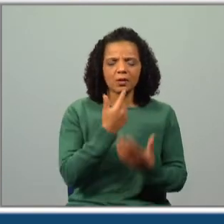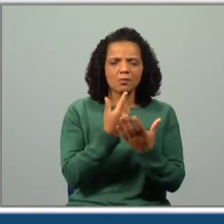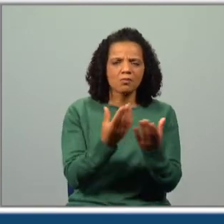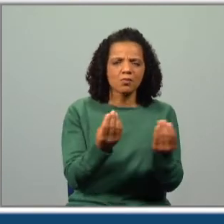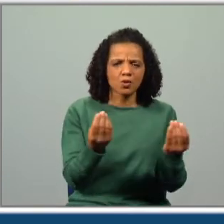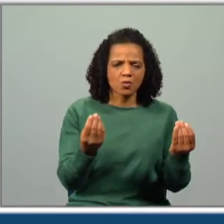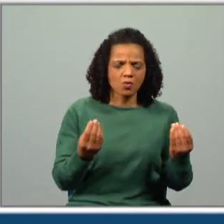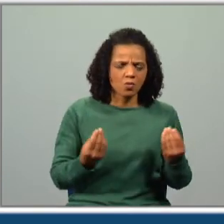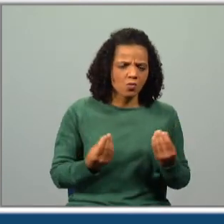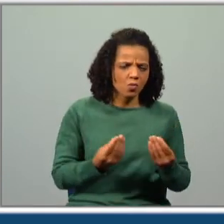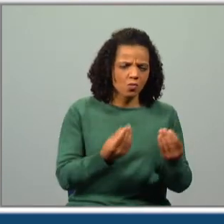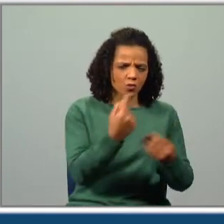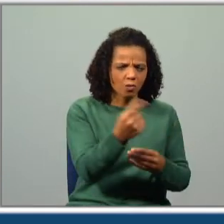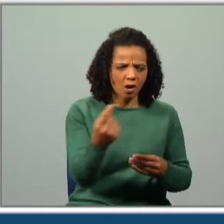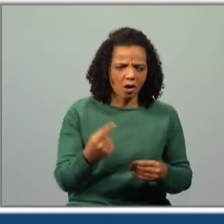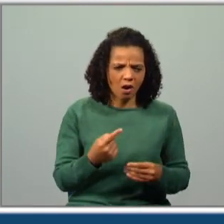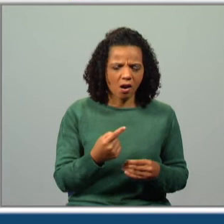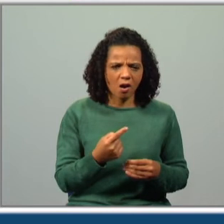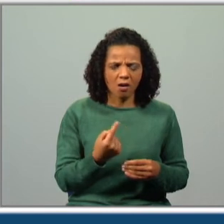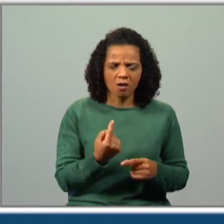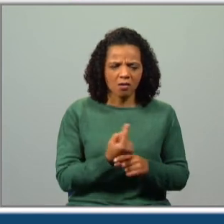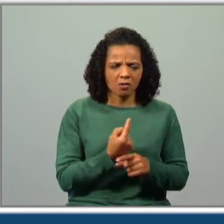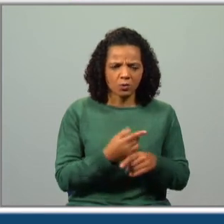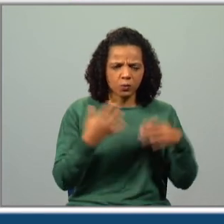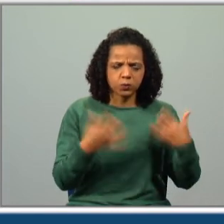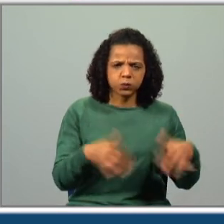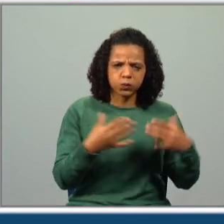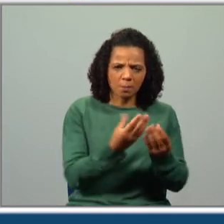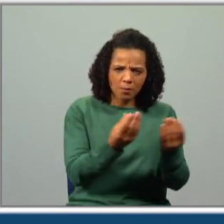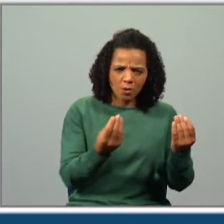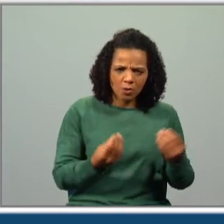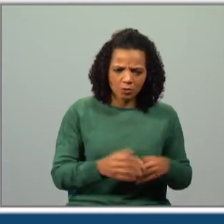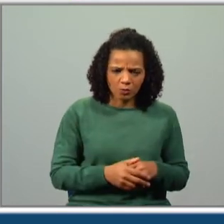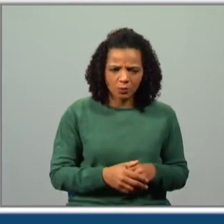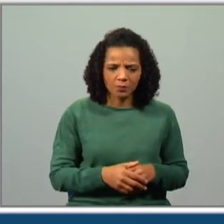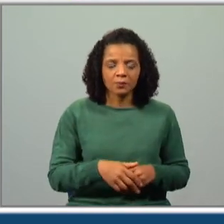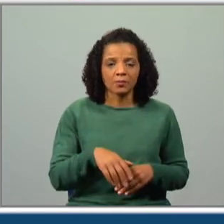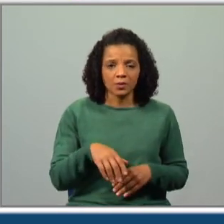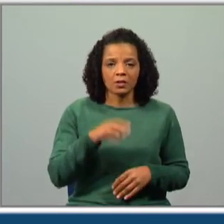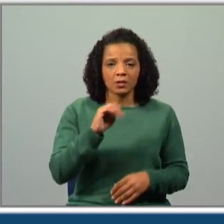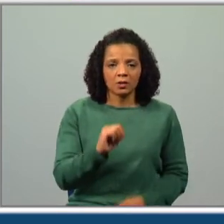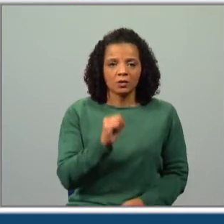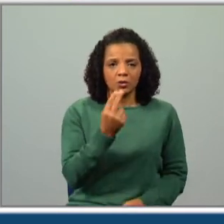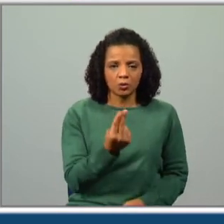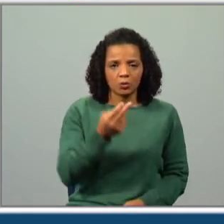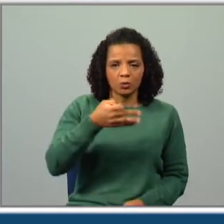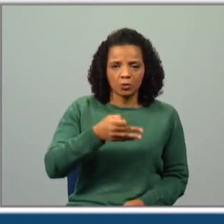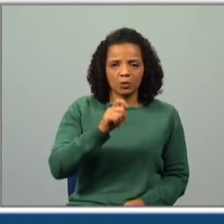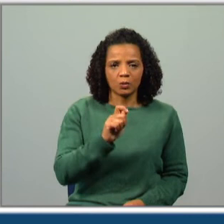um excesso absoluto. Uma coisa elevadíssima. E encontra-se no grau superlativo